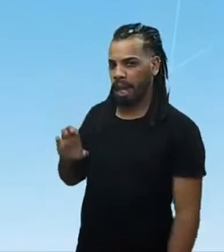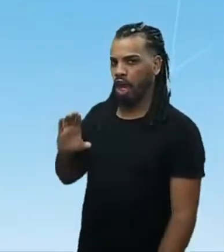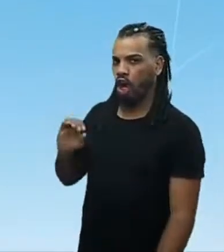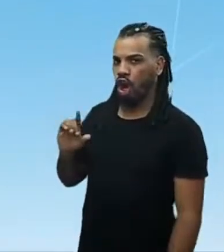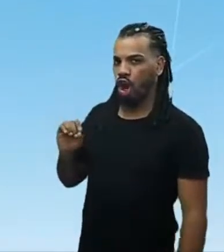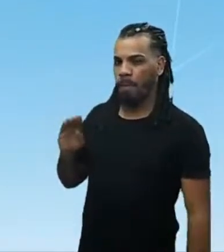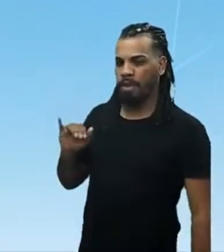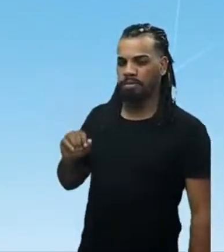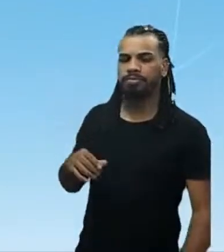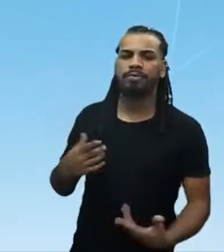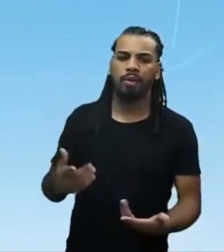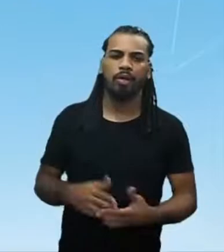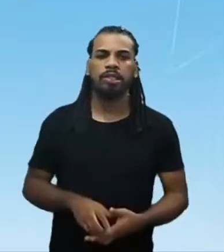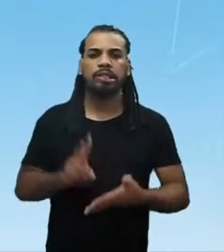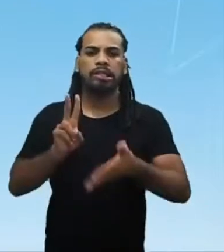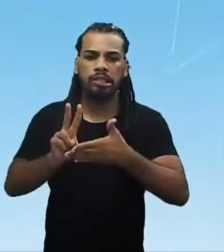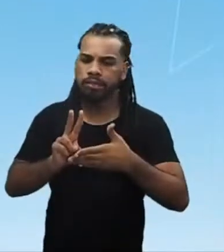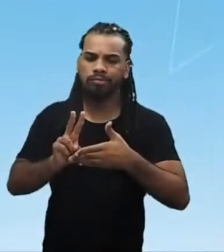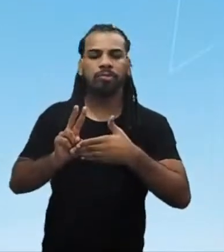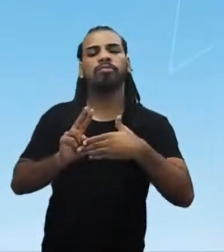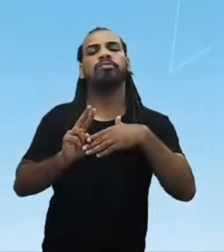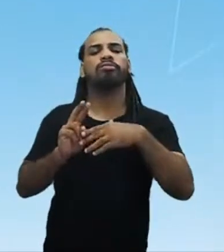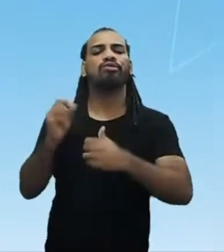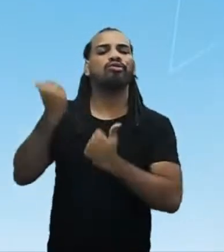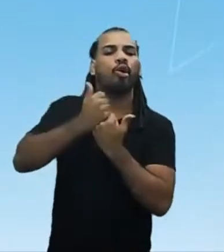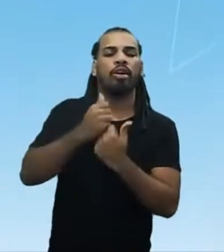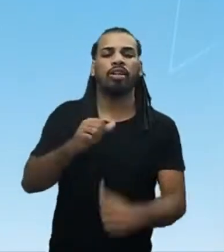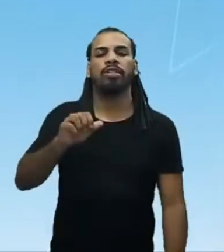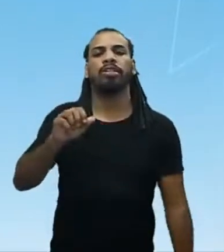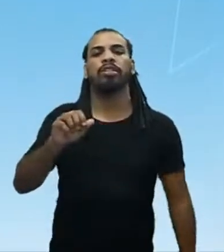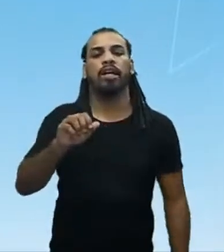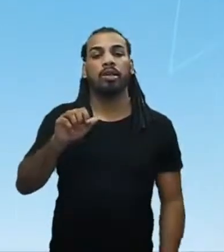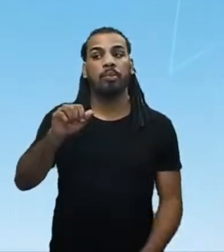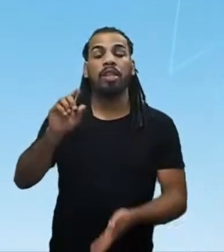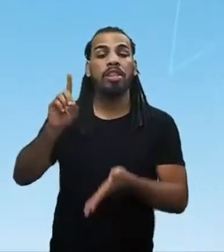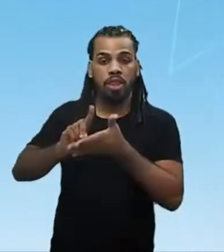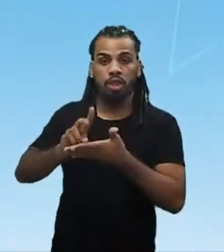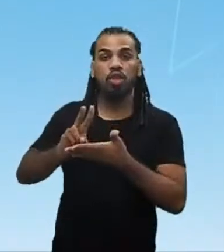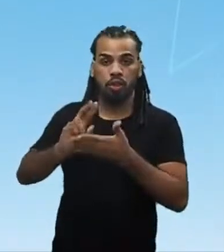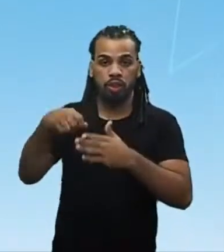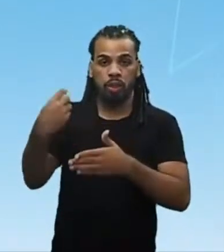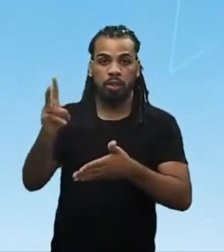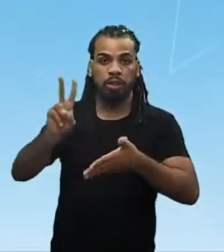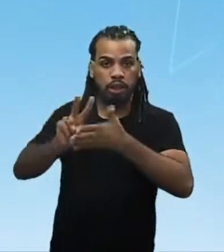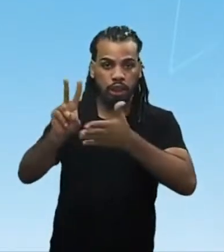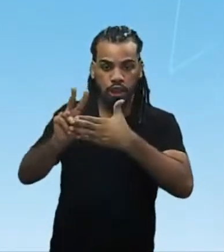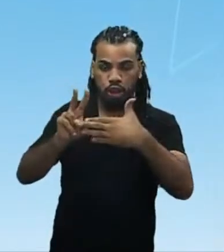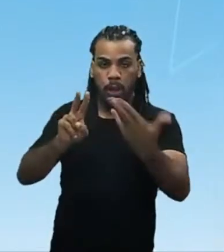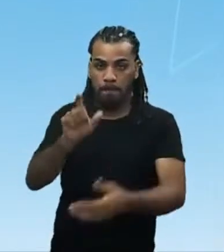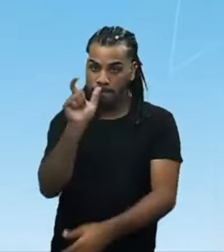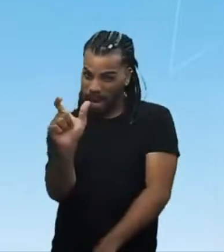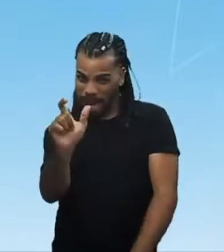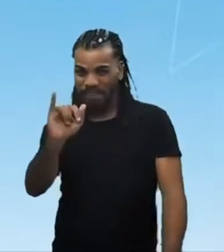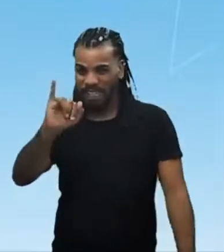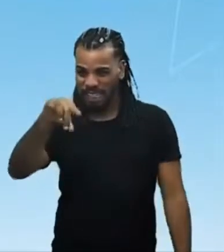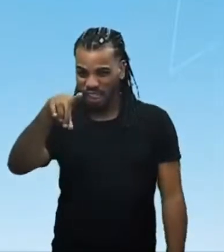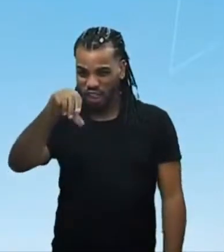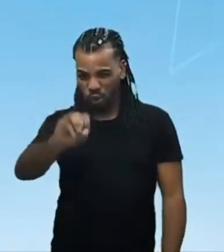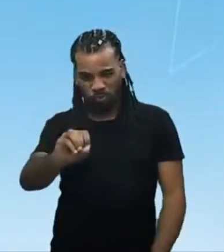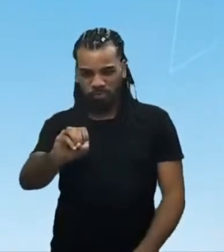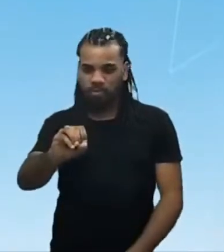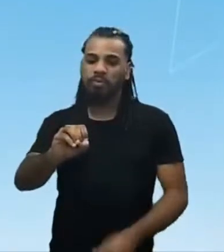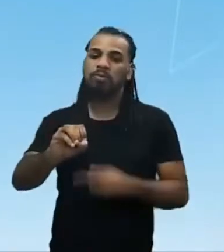substitua o termo índio por indígena ou autoctone, tá bem? E pra gente ampliar um pouco o nosso